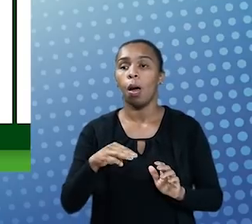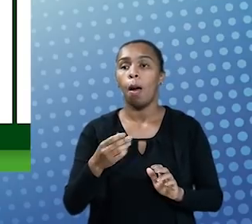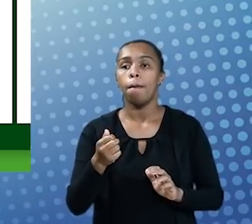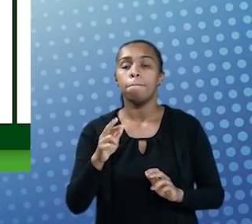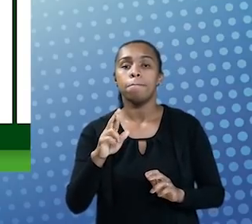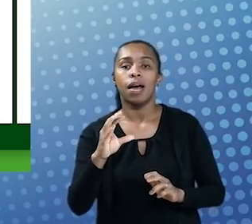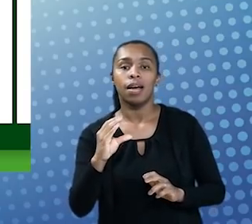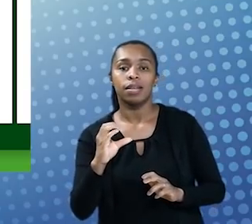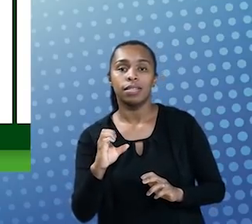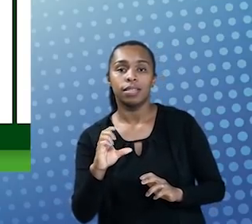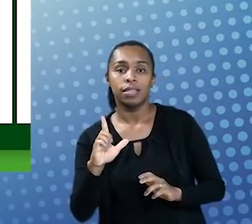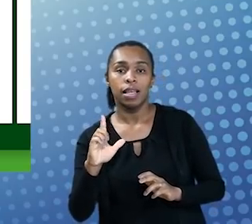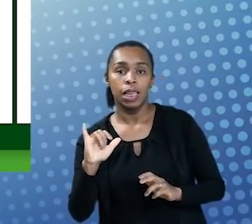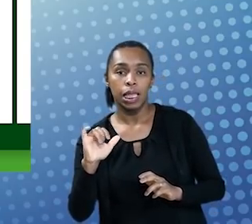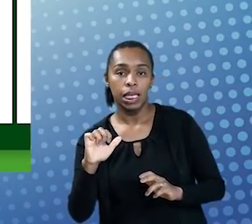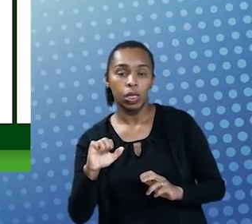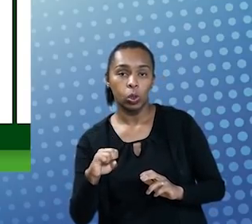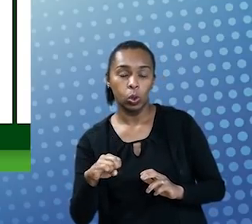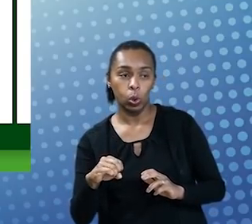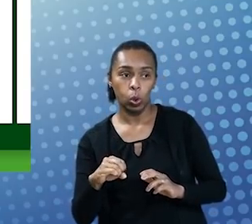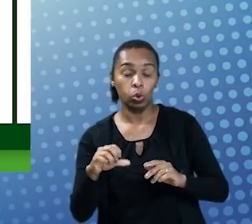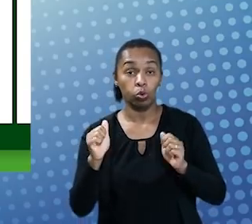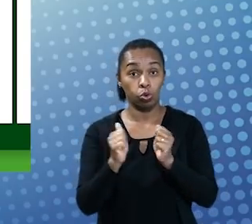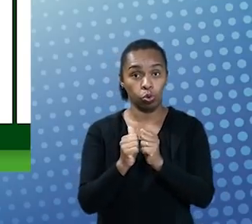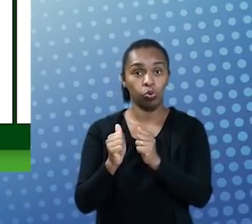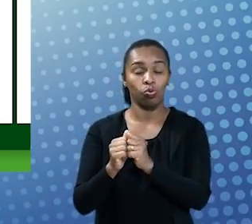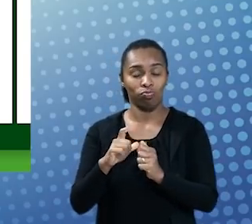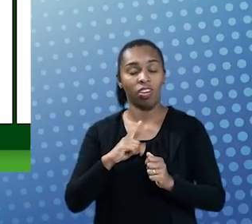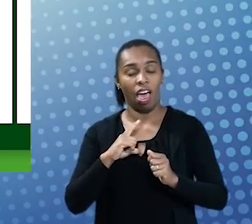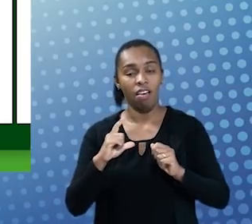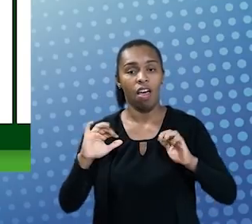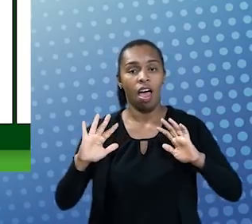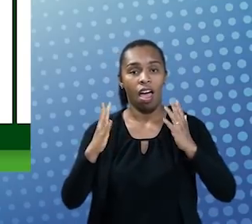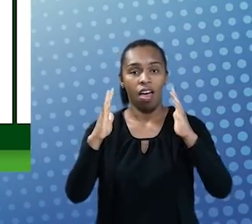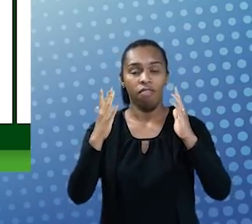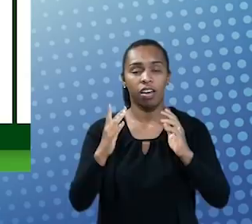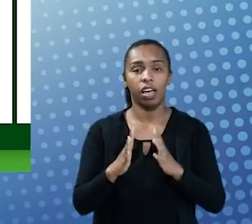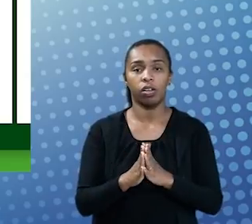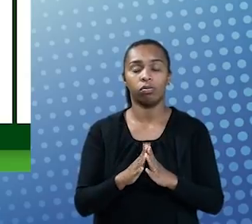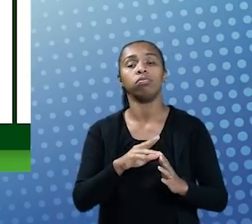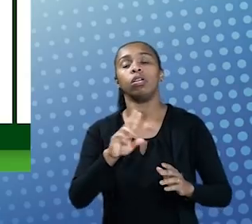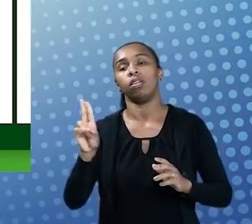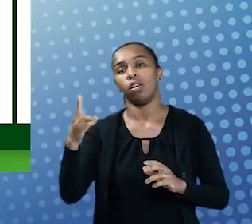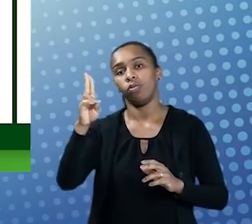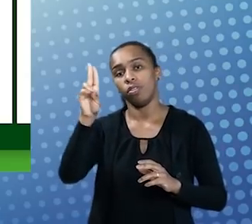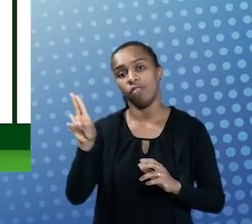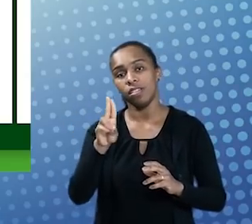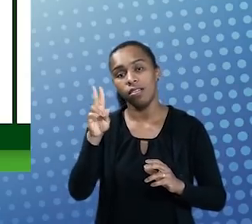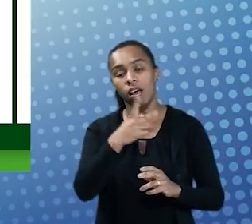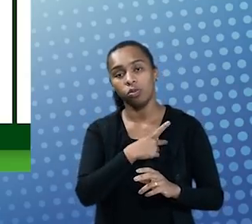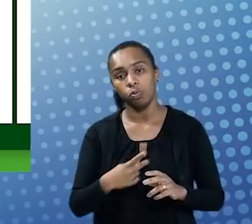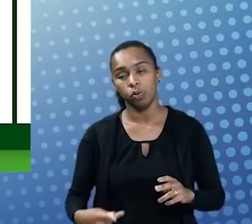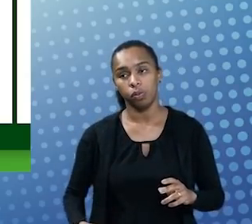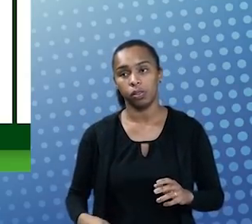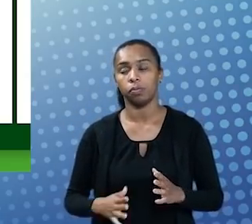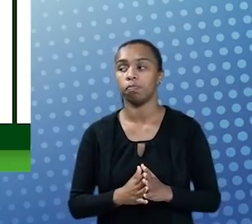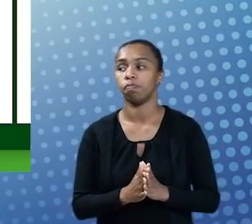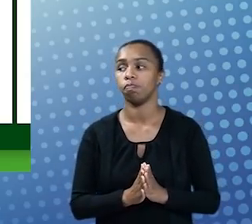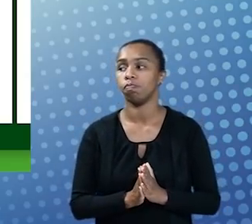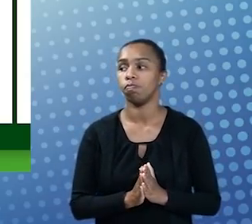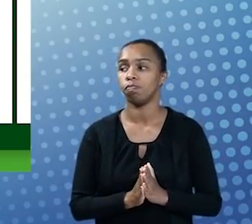em alguns eventos que a Unirede tem promovido, como demandas das universidades públicas nesse momento. Podemos avançar